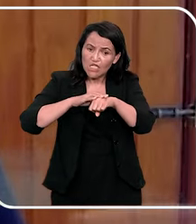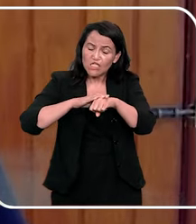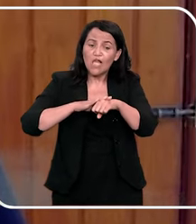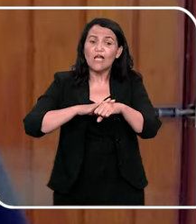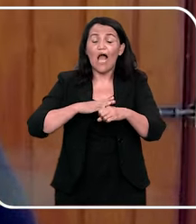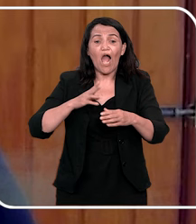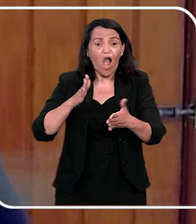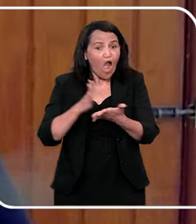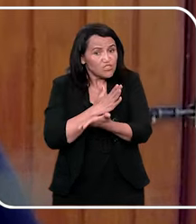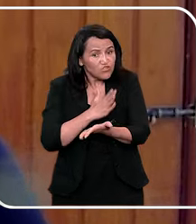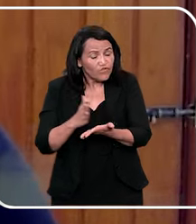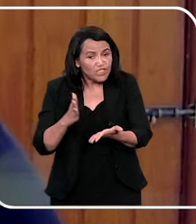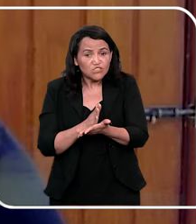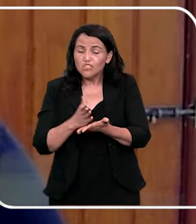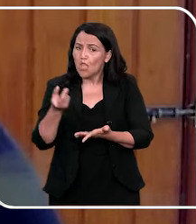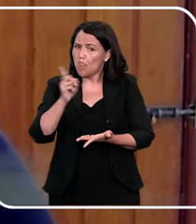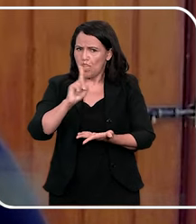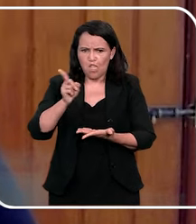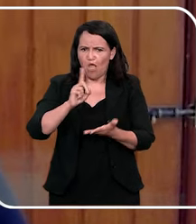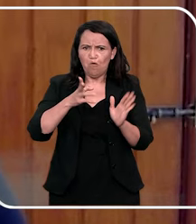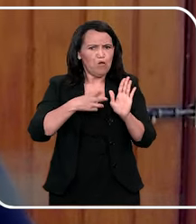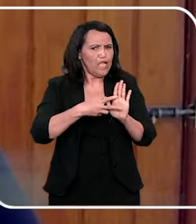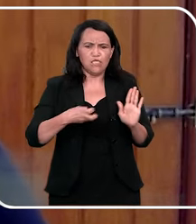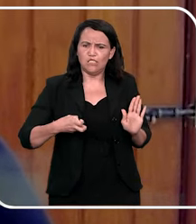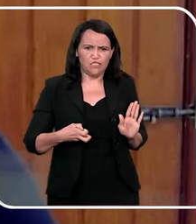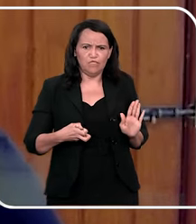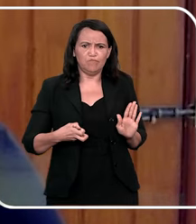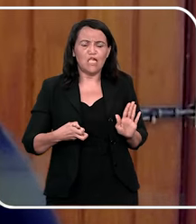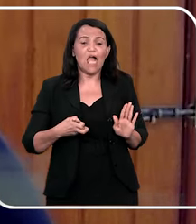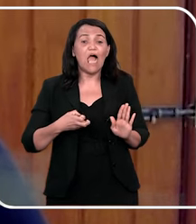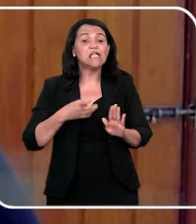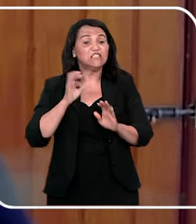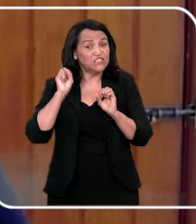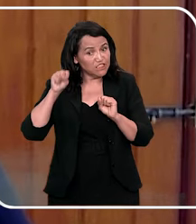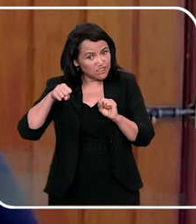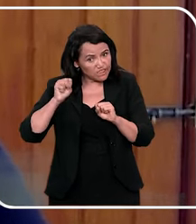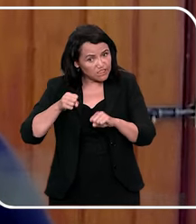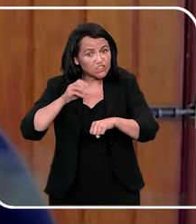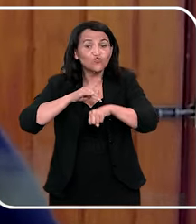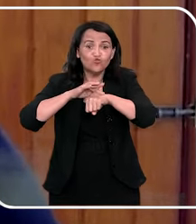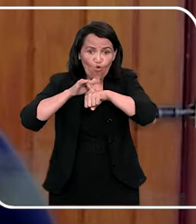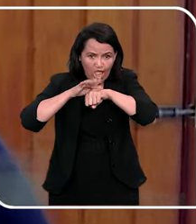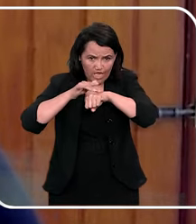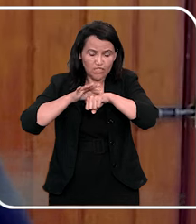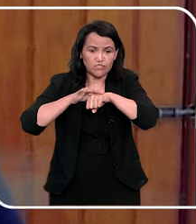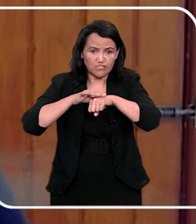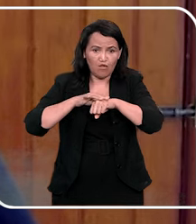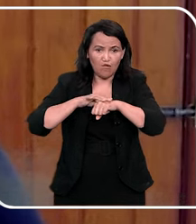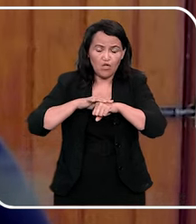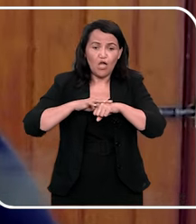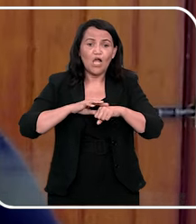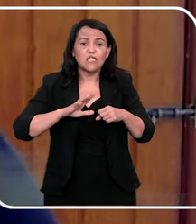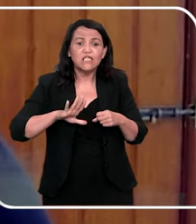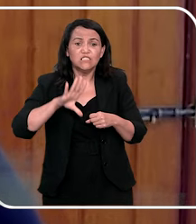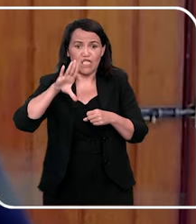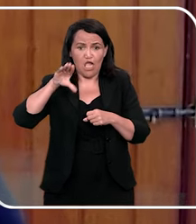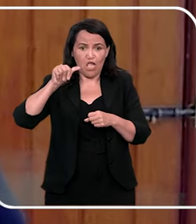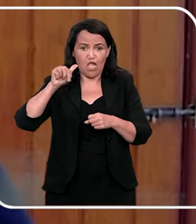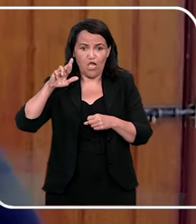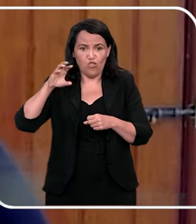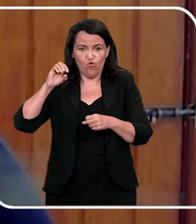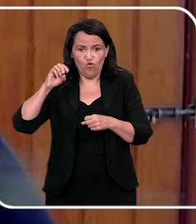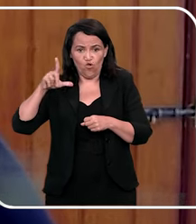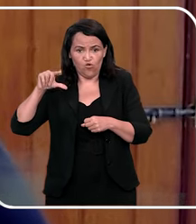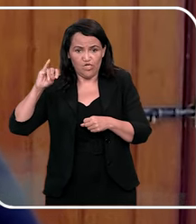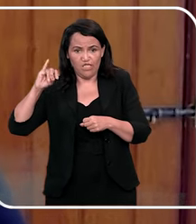um filme, gente, eu queria lembrar o nome, depois eu tento divulgar pra vocês, que o cara luta, se a Carolina estiver aí assistindo e